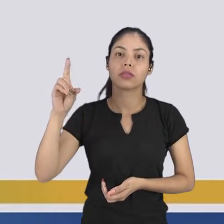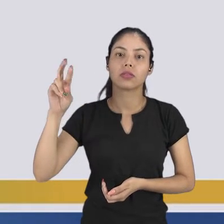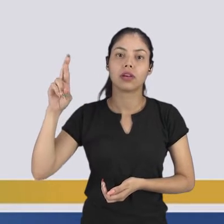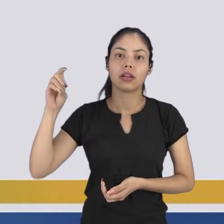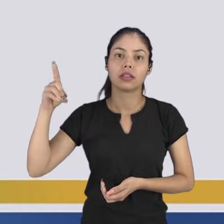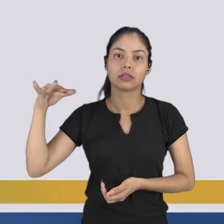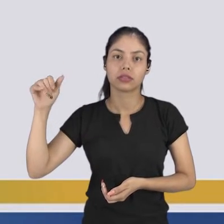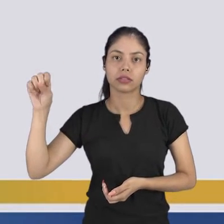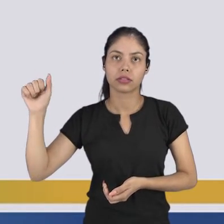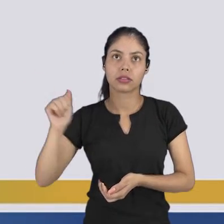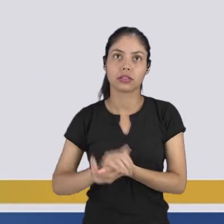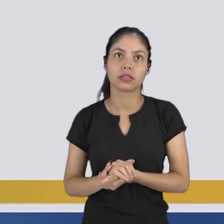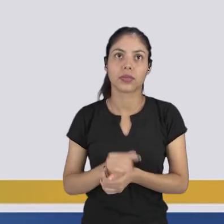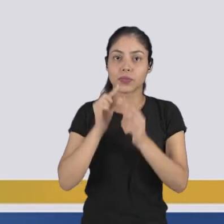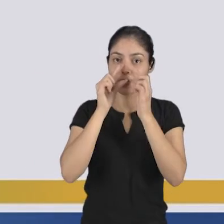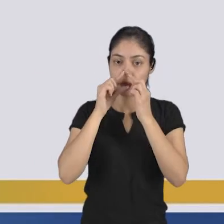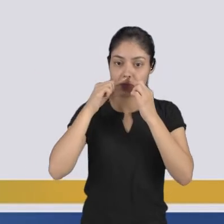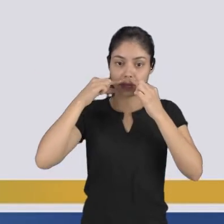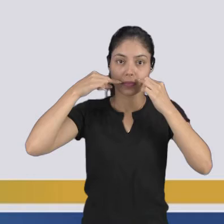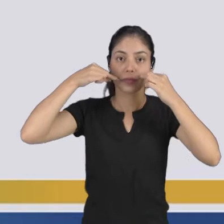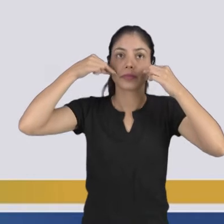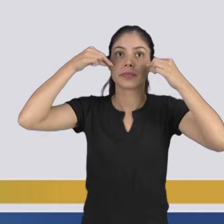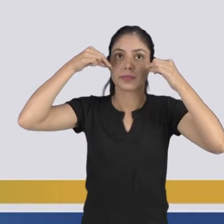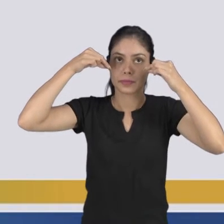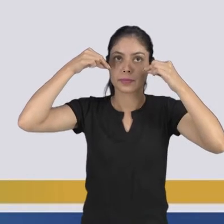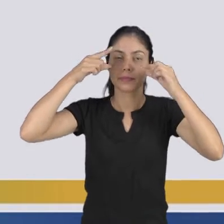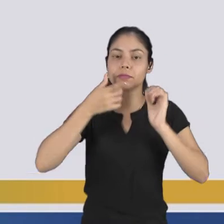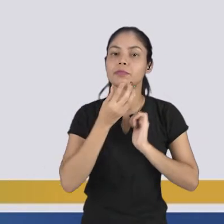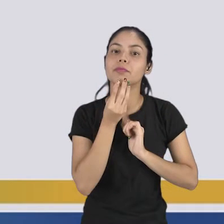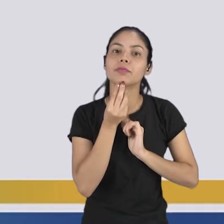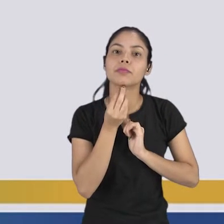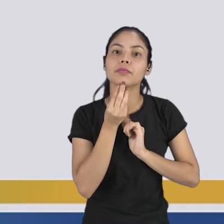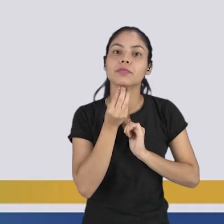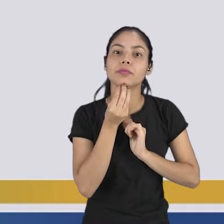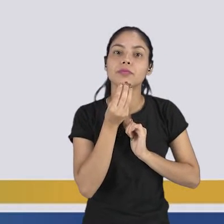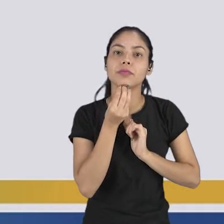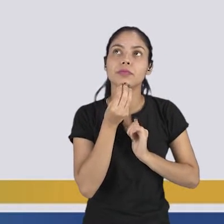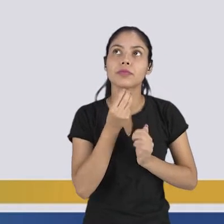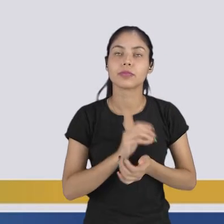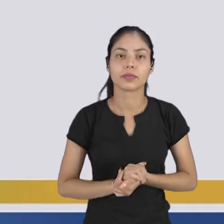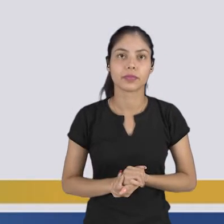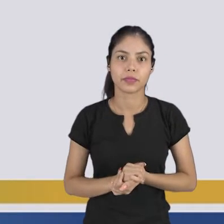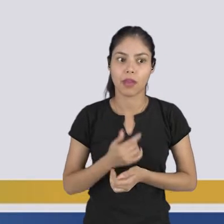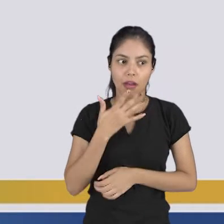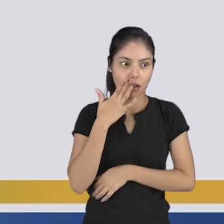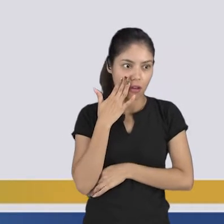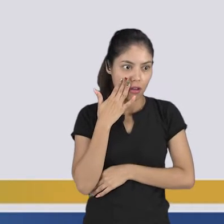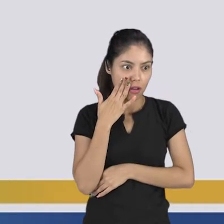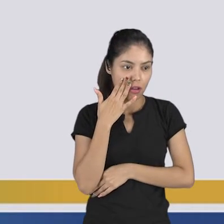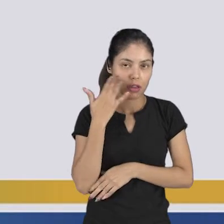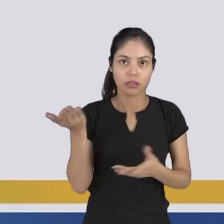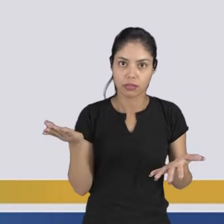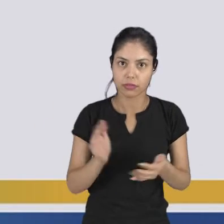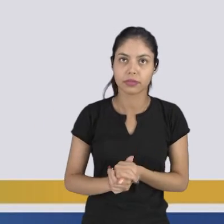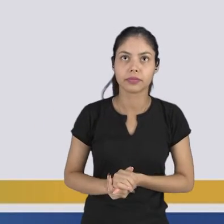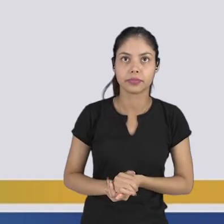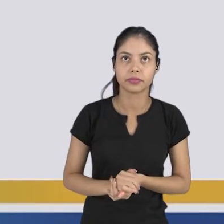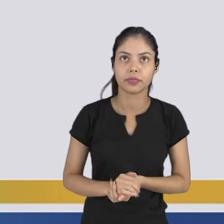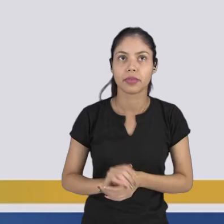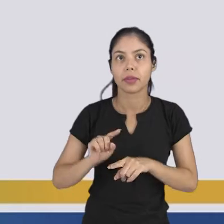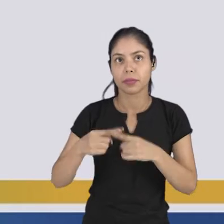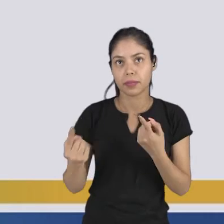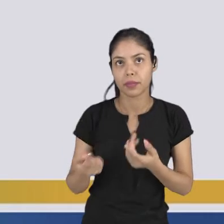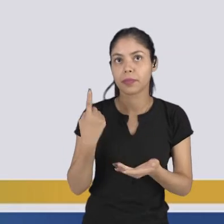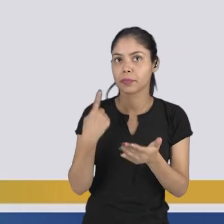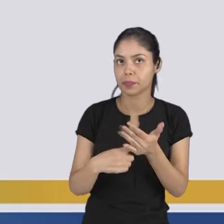ele coloca bigodes e cavanhaque na Mona Lisa. Foi um escândalo para a época, mas é considerado uma obra